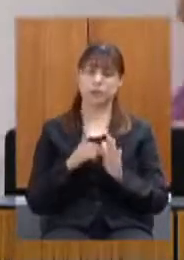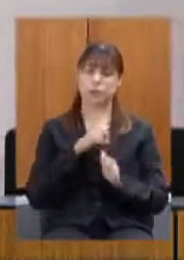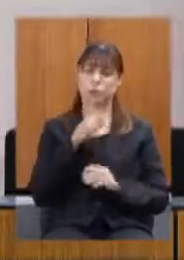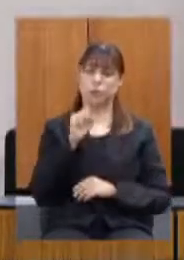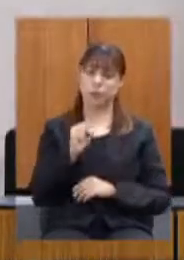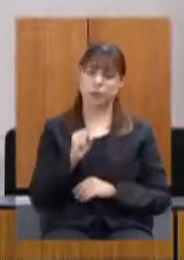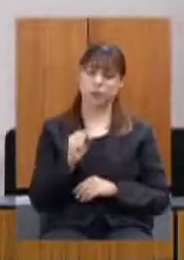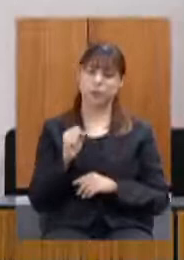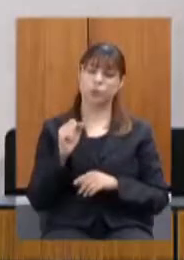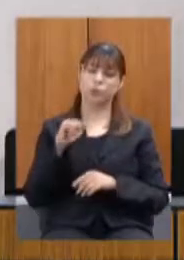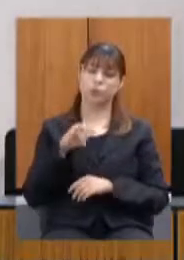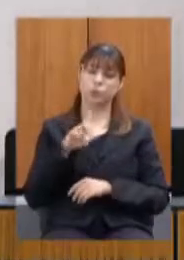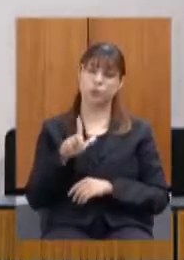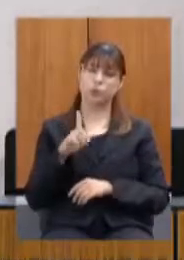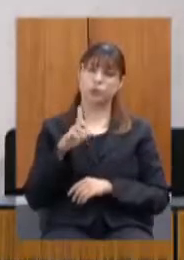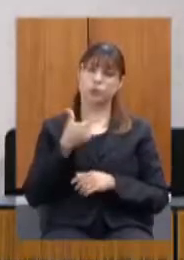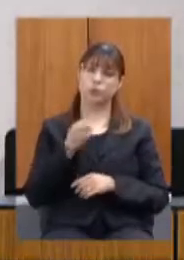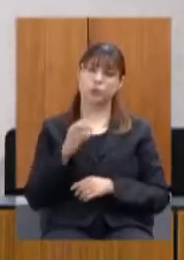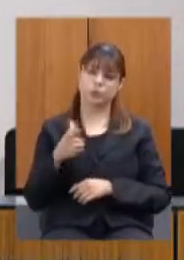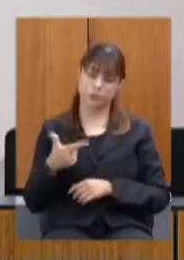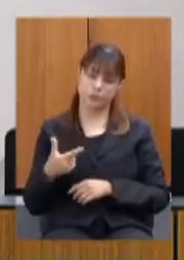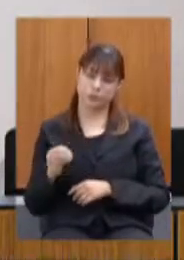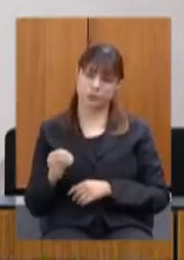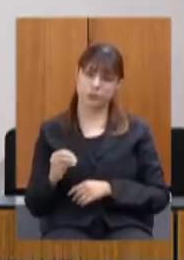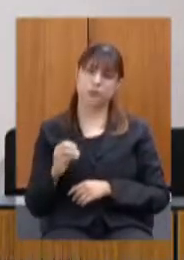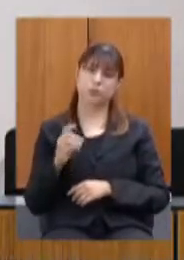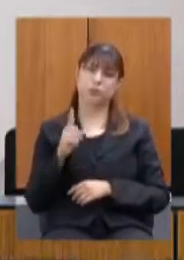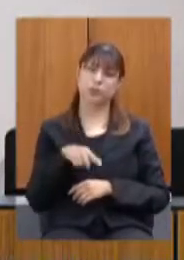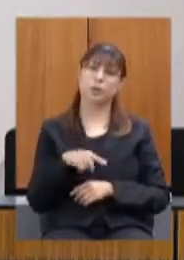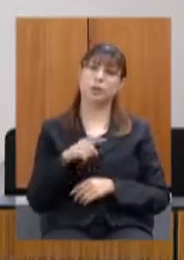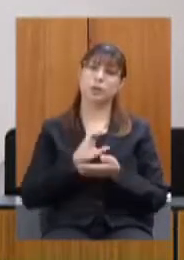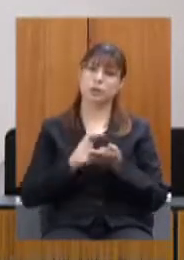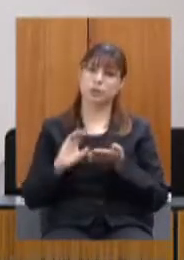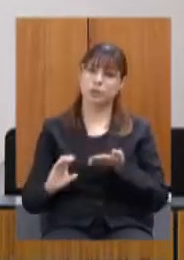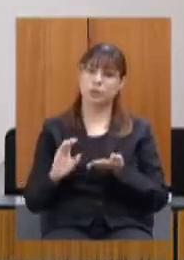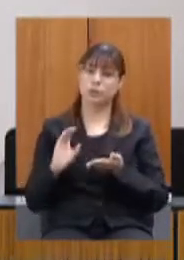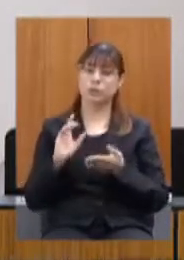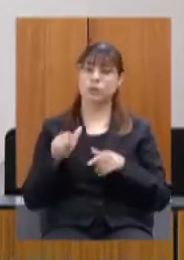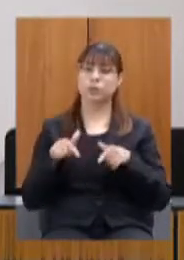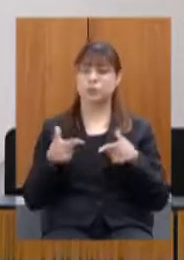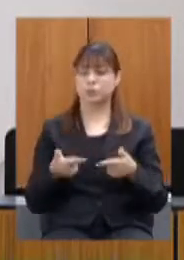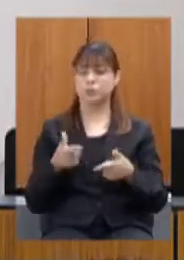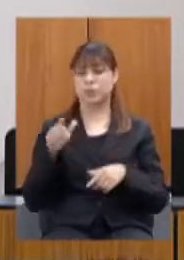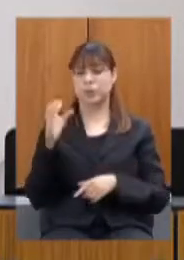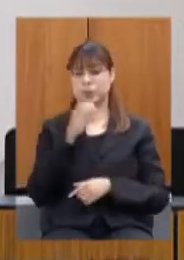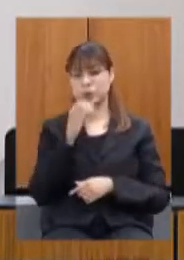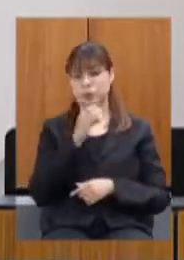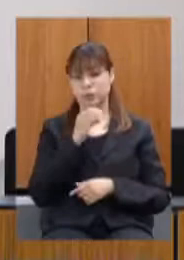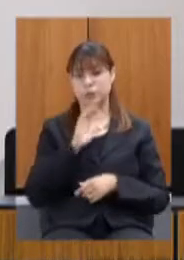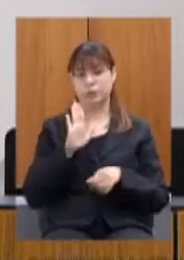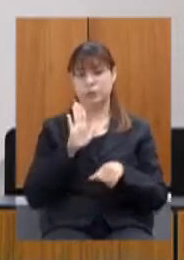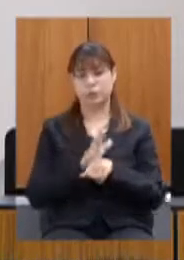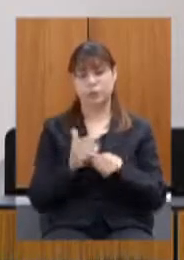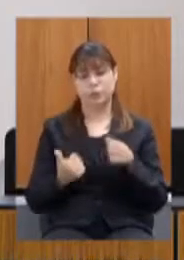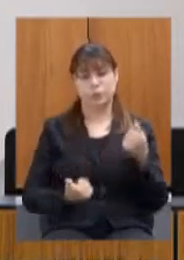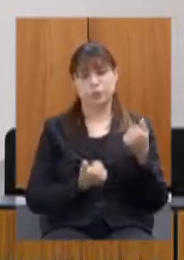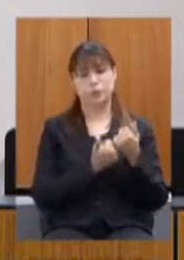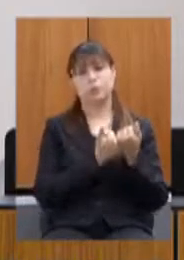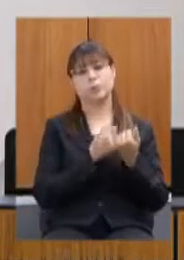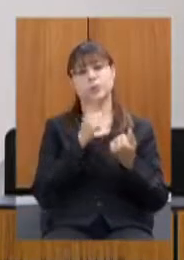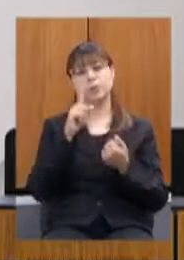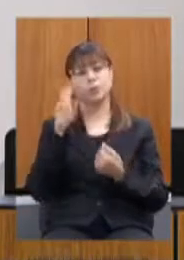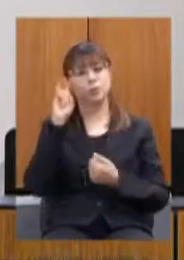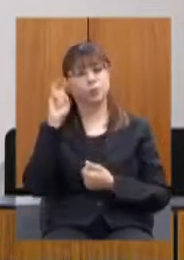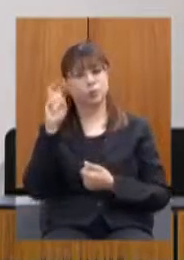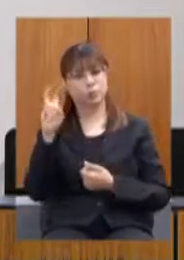dispõe sobre os procedimentos necessários para aplicação pelo estado dos recursos para ações emergenciais de apoio ao setor cultural nos termos da lei Aldir